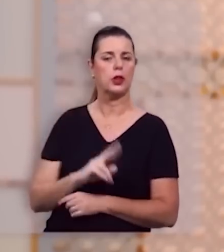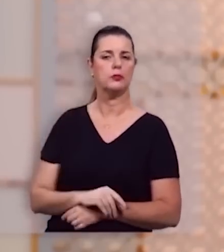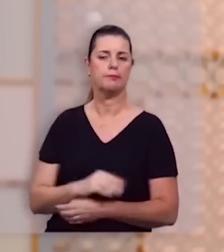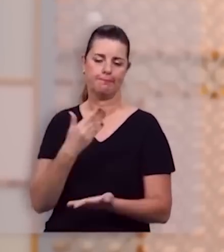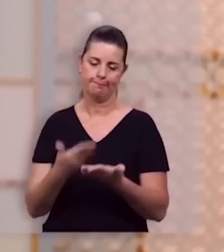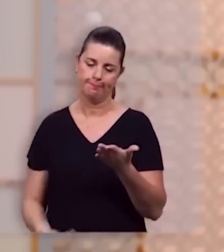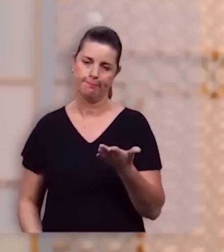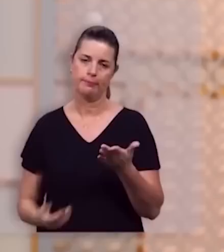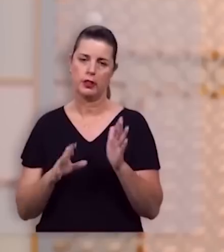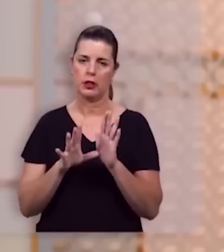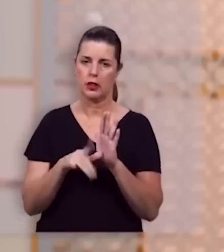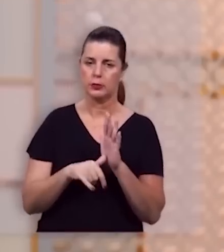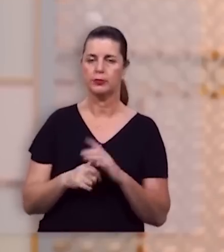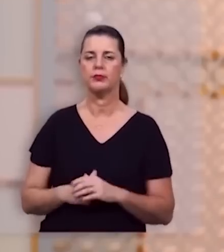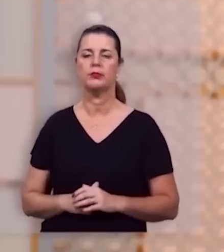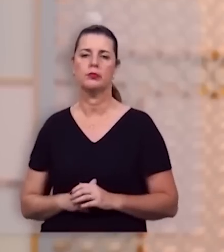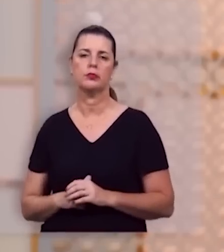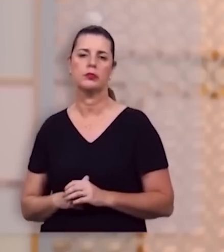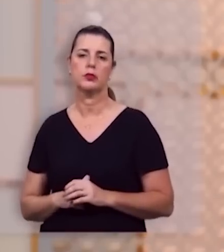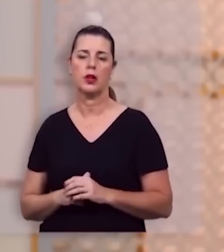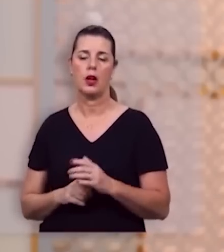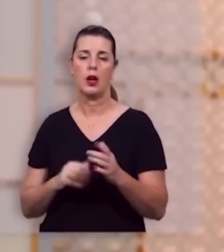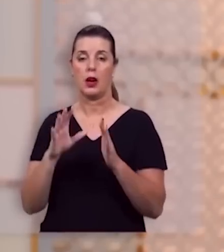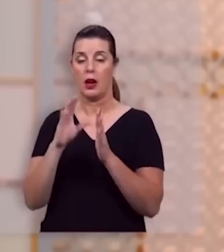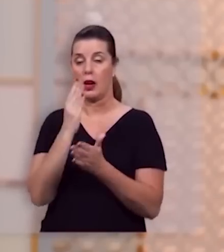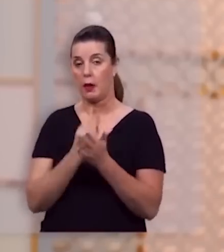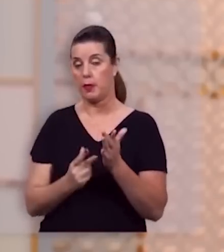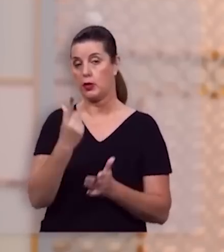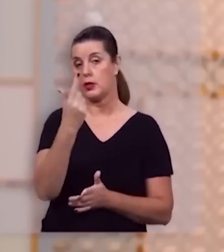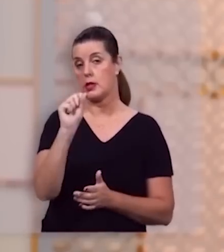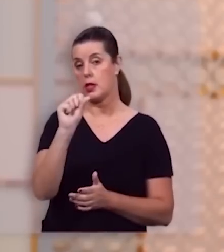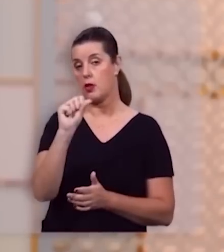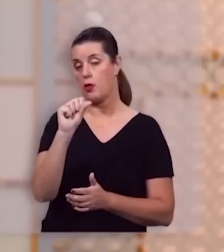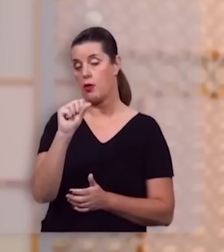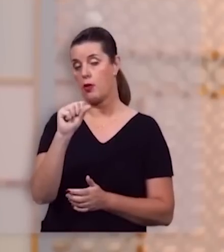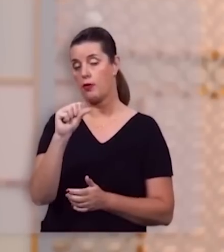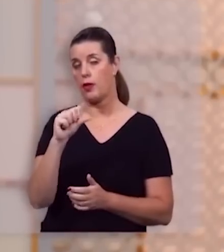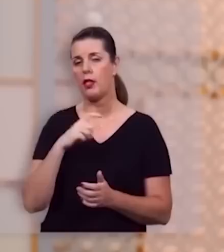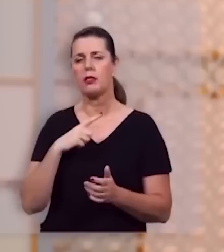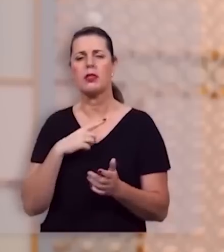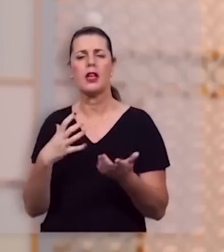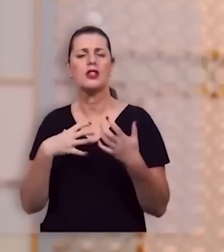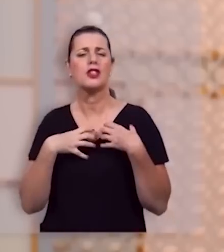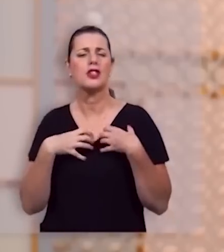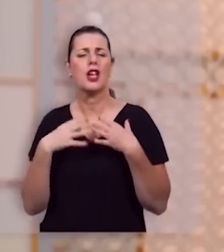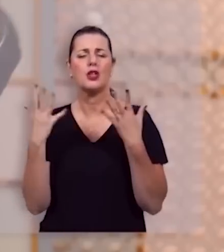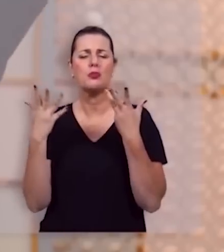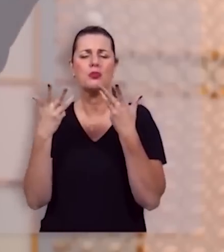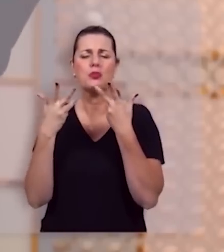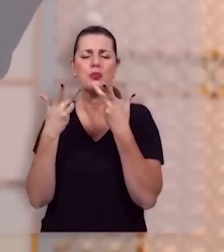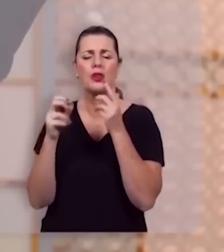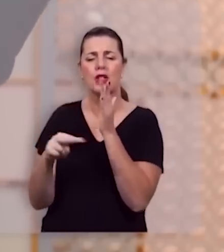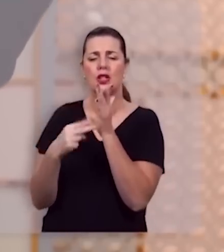corrompido. No capítulo 19, você tem uma cena bonita, sublime, majestosa,